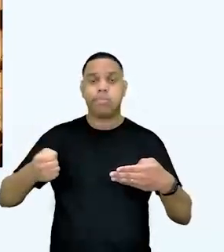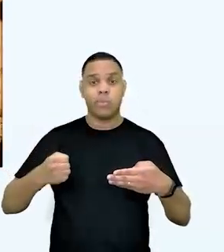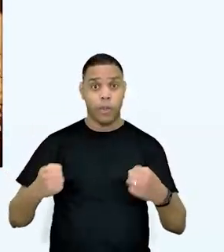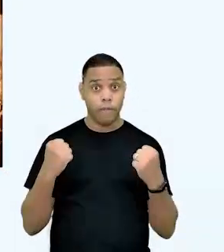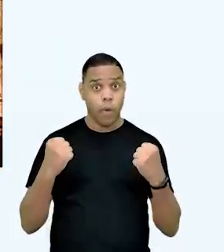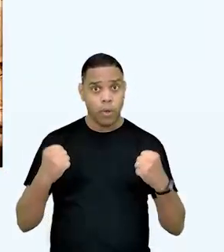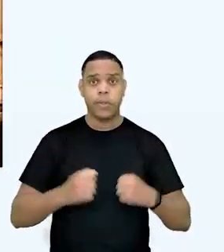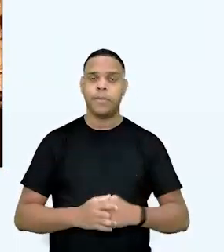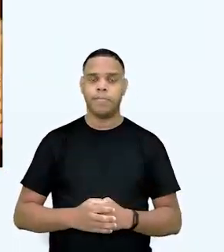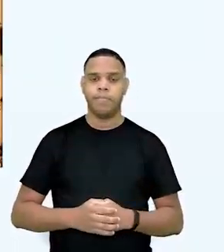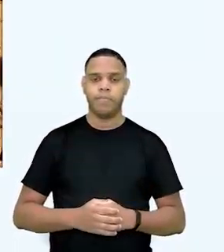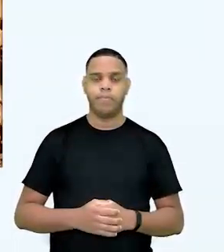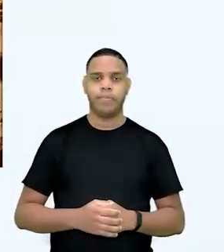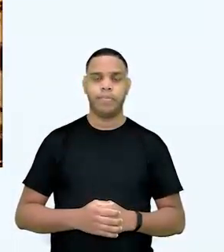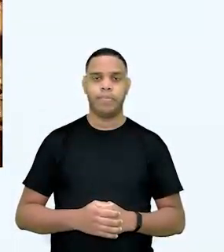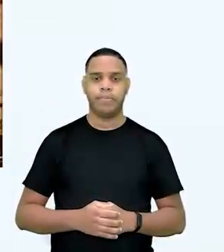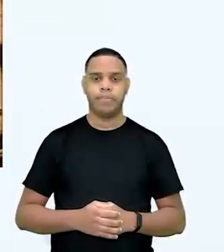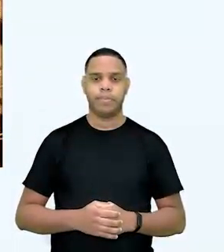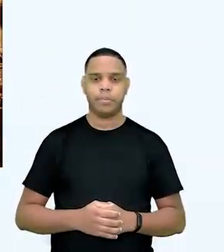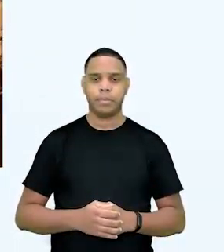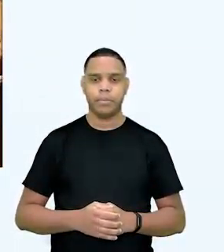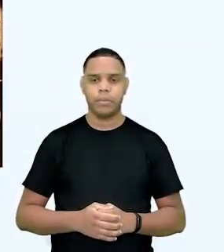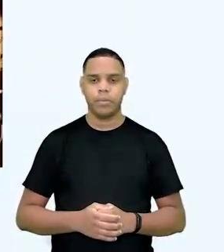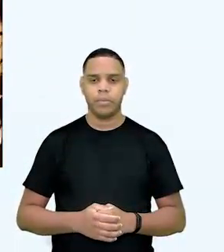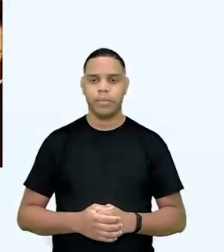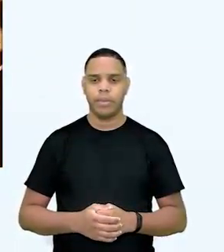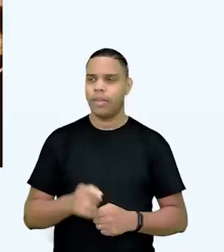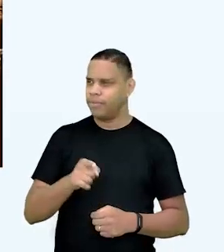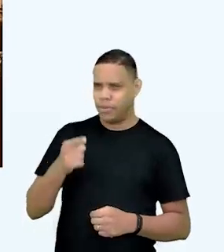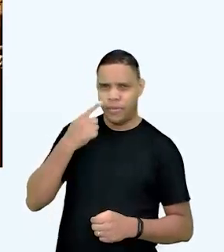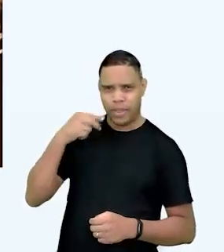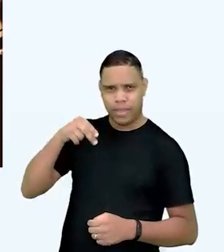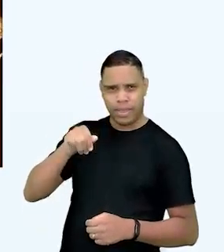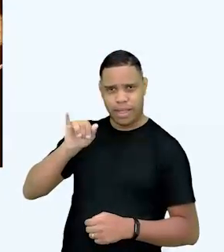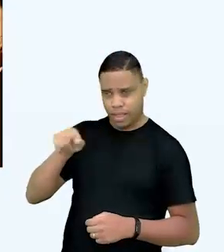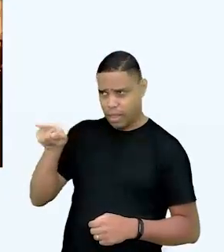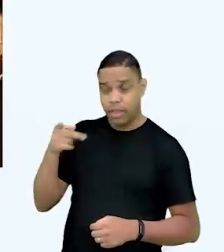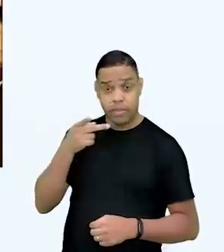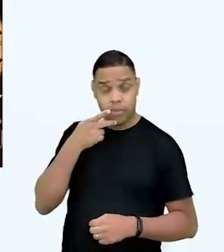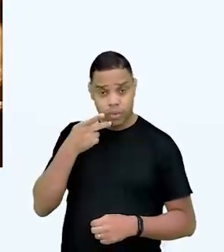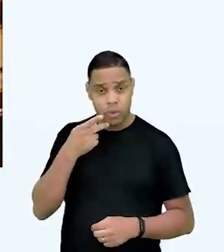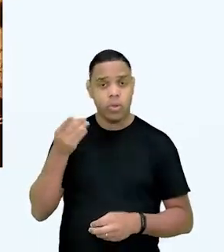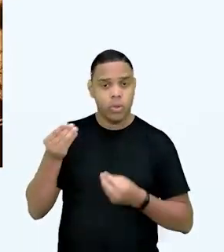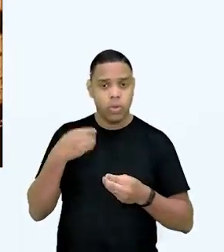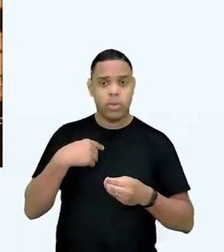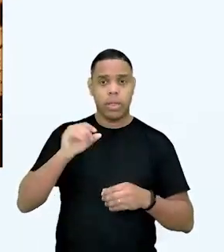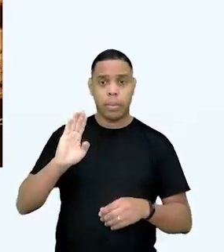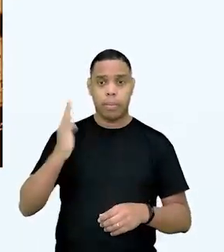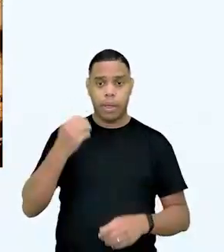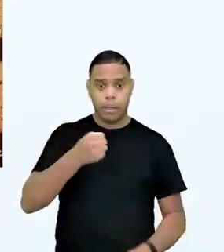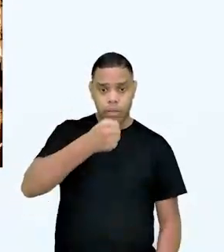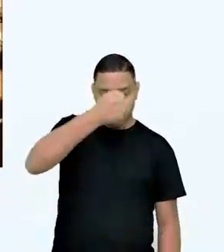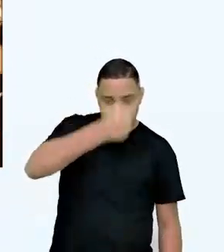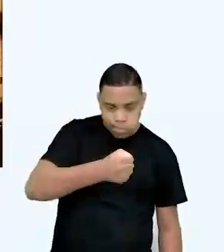forte quando seca. Não sei se vocês pegaram na hora que a Naya colocou a madeira, que a palha